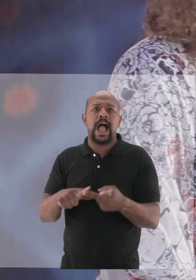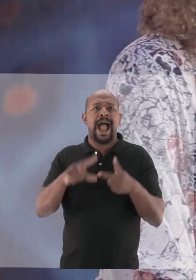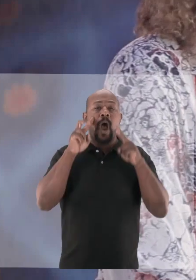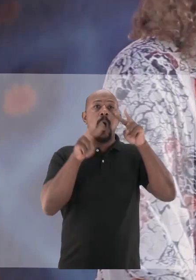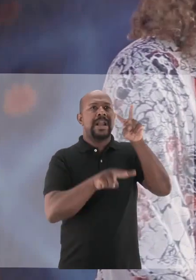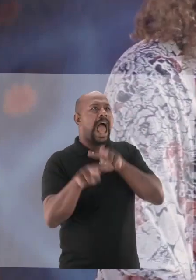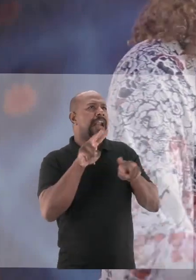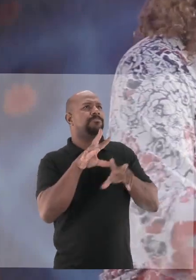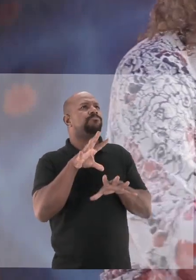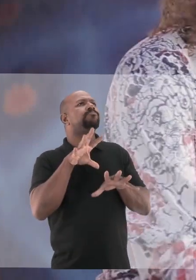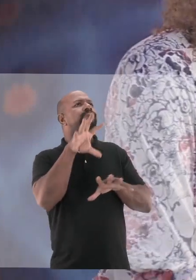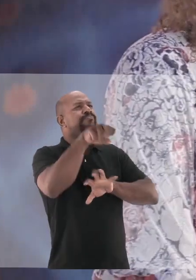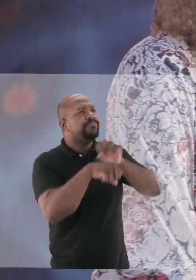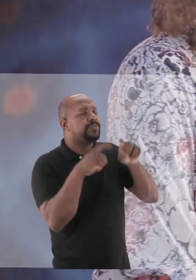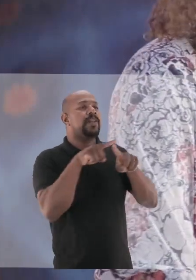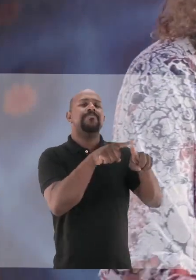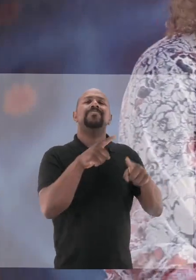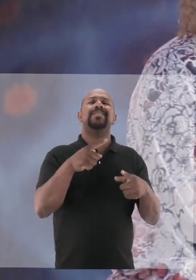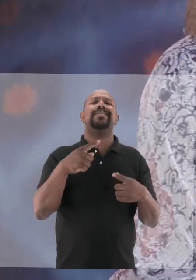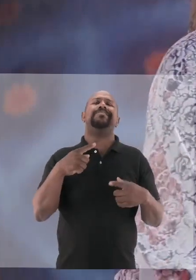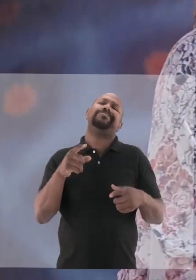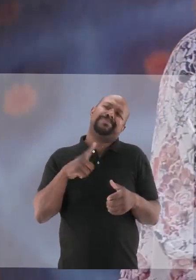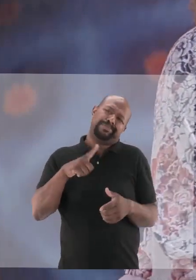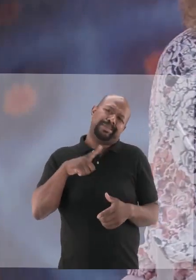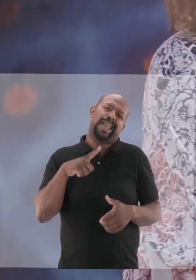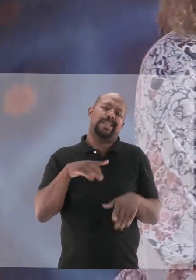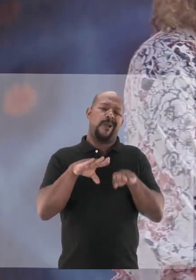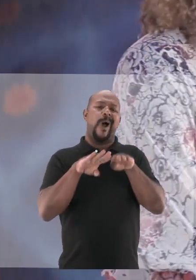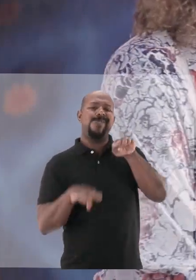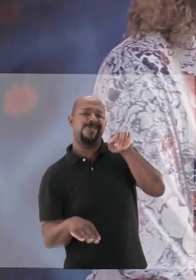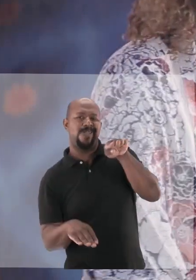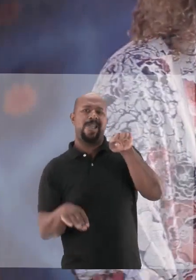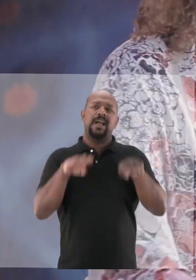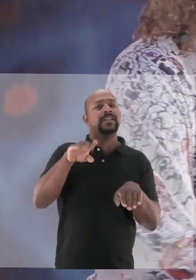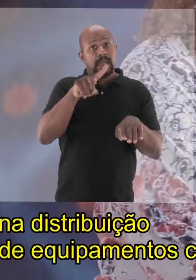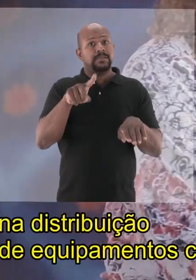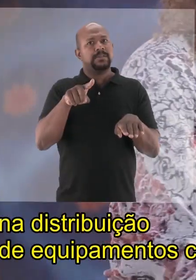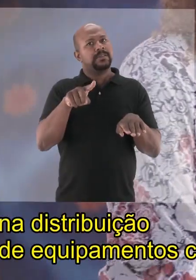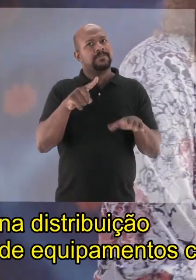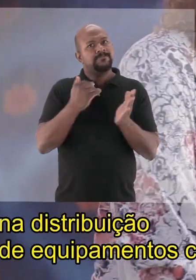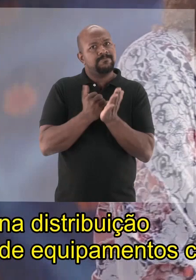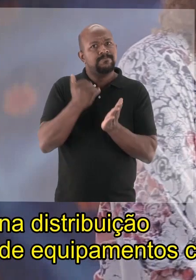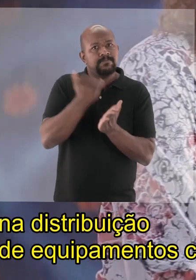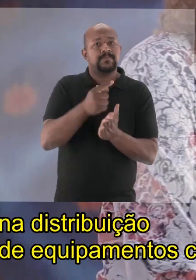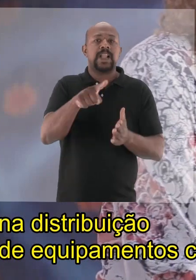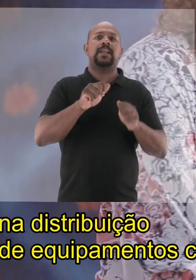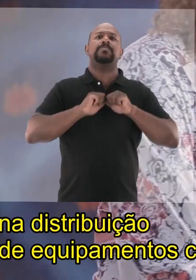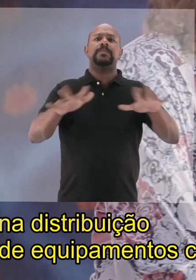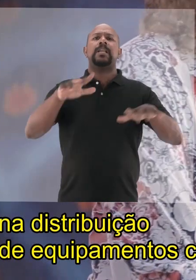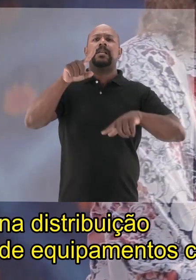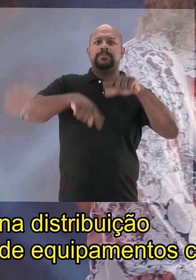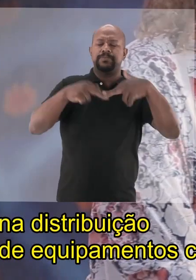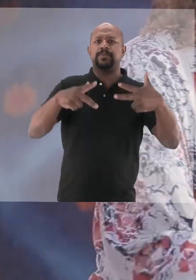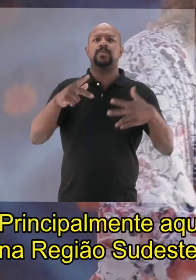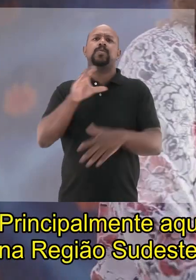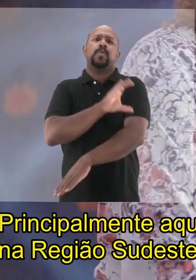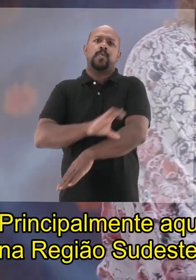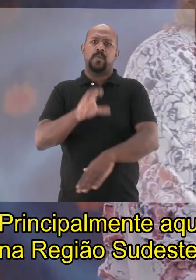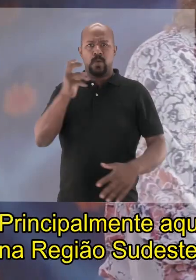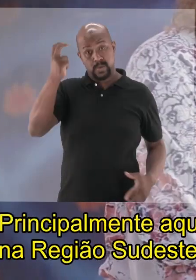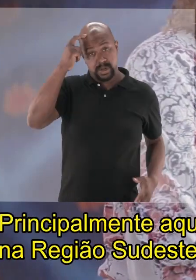olhares, buscar combater essa desigualdade que a gente sabe que existe na distribuição de equipamentos culturais,